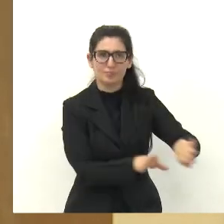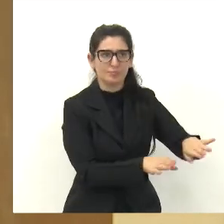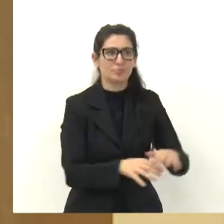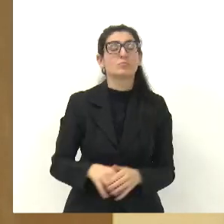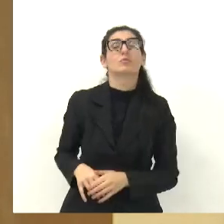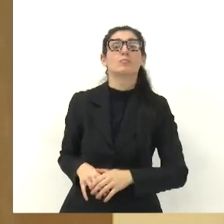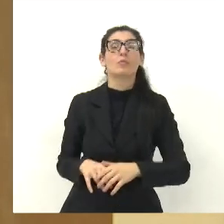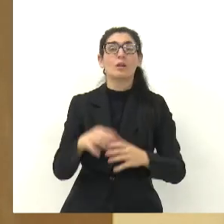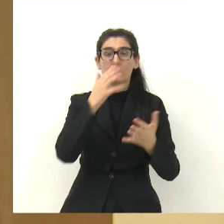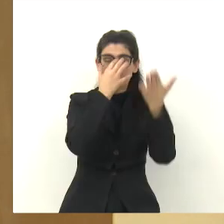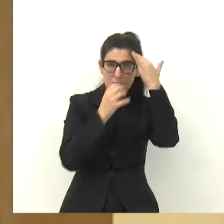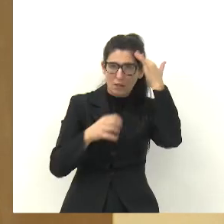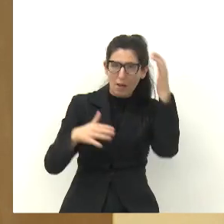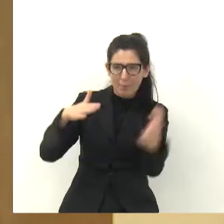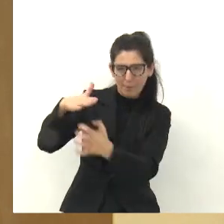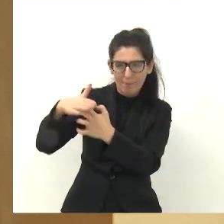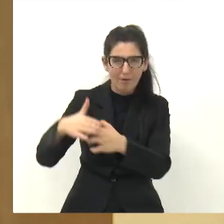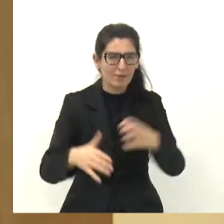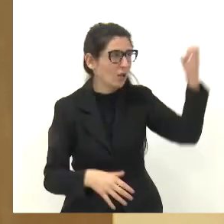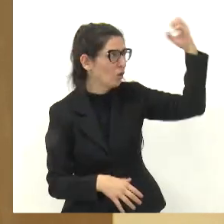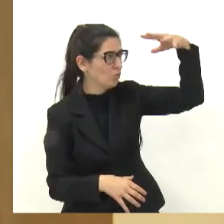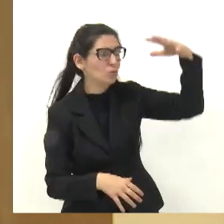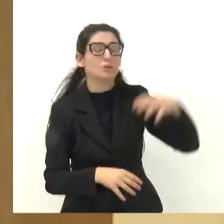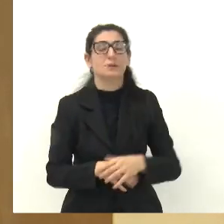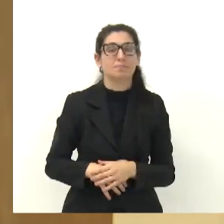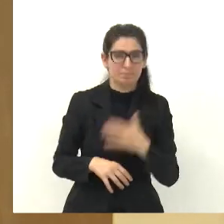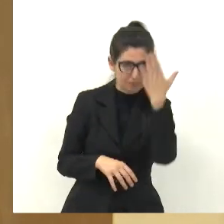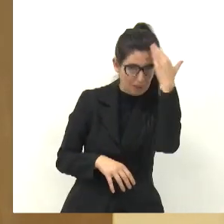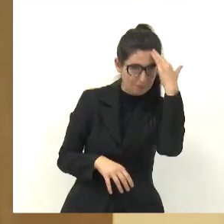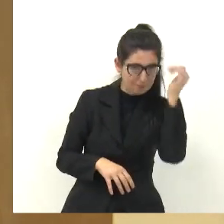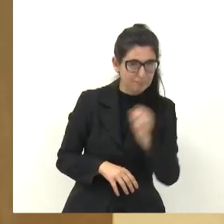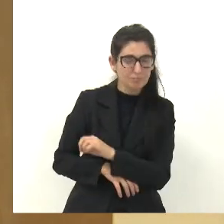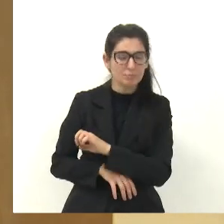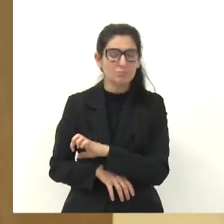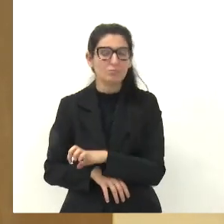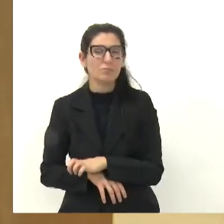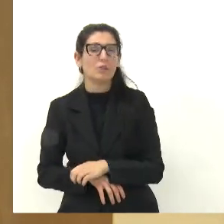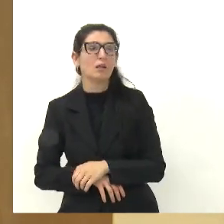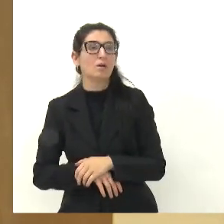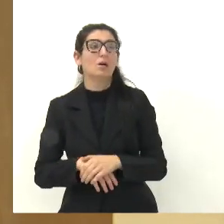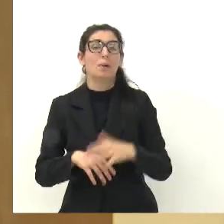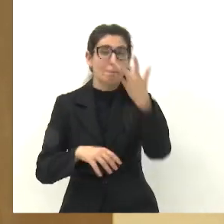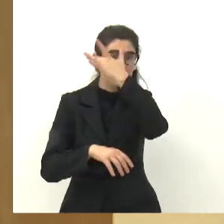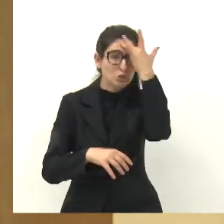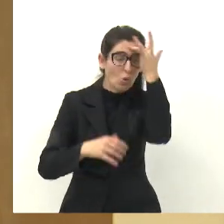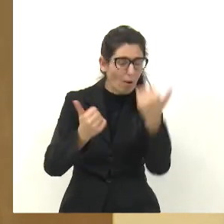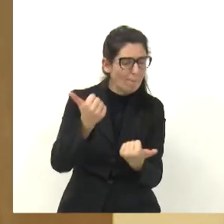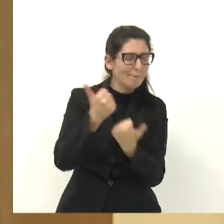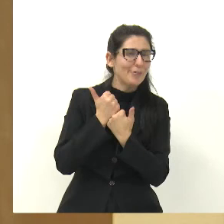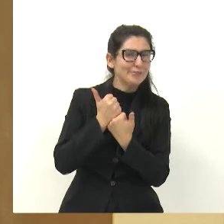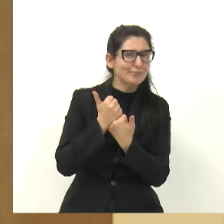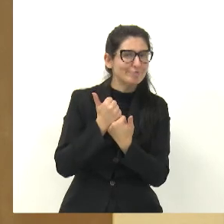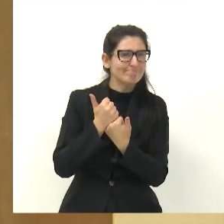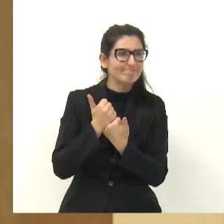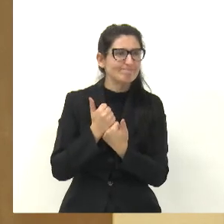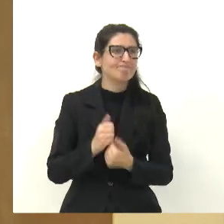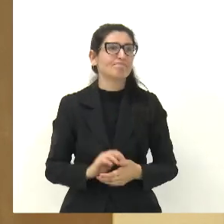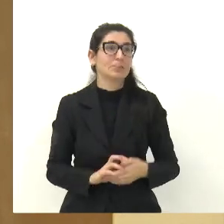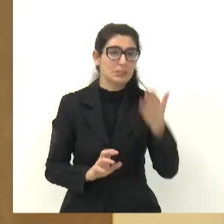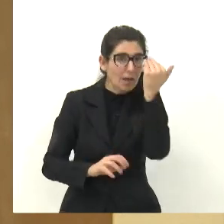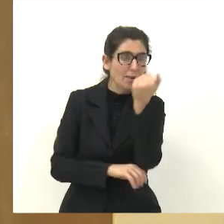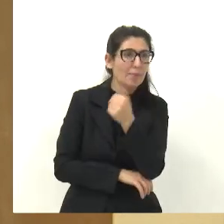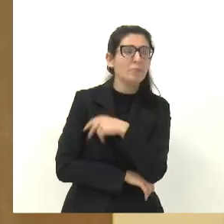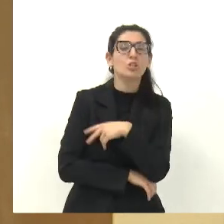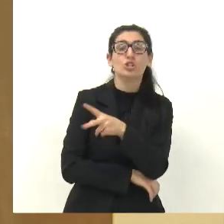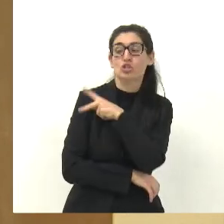eu falo que quando tem pessoas que se prontificam a ajudar, a coisa acontece. A nossa diretora da